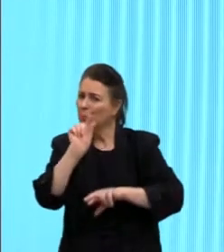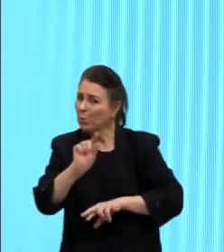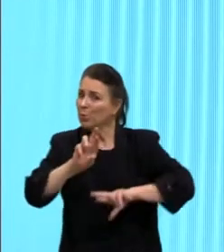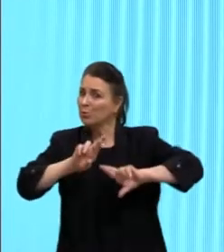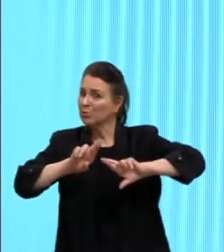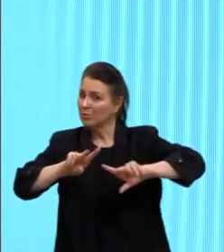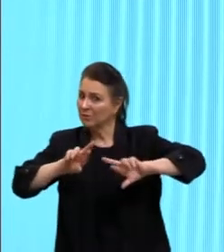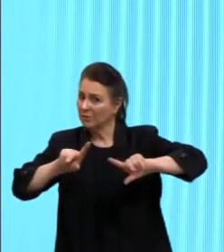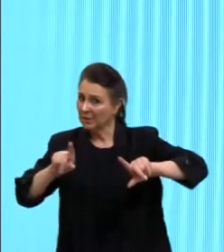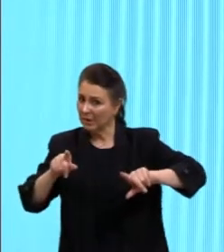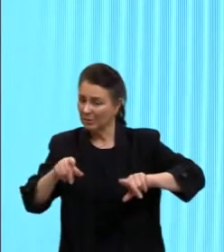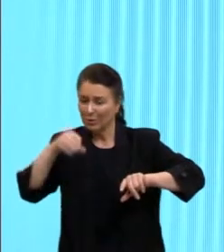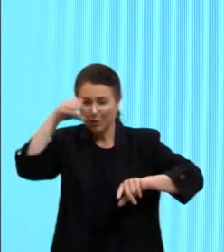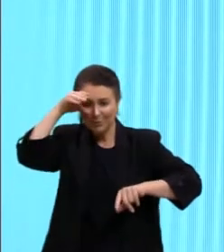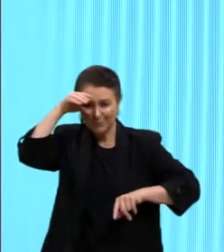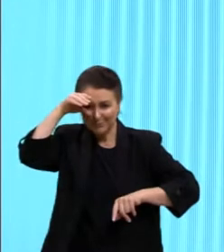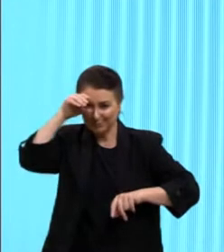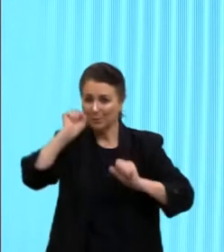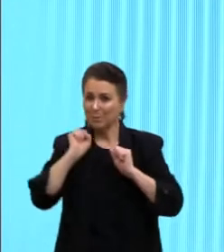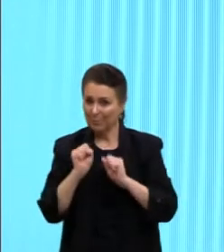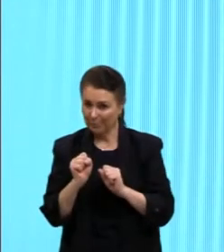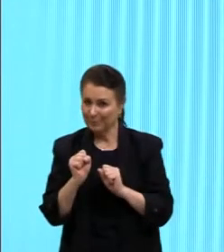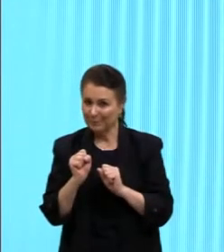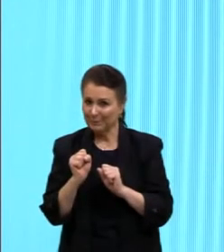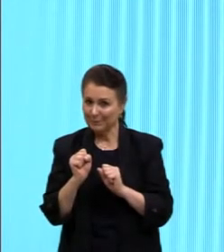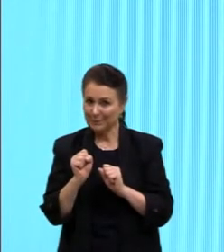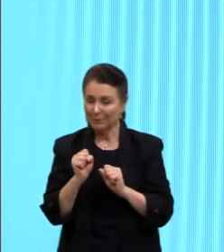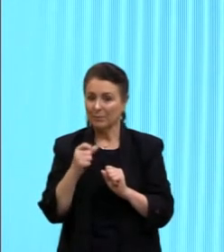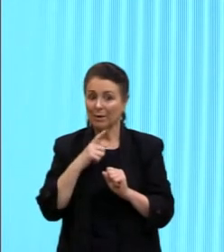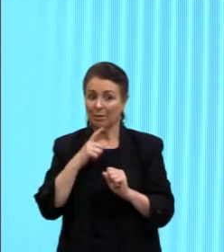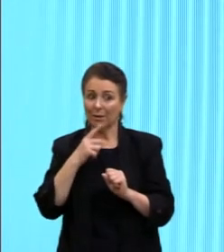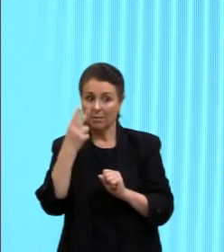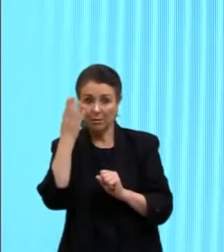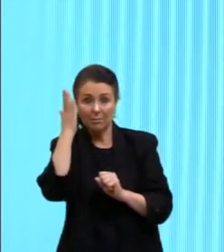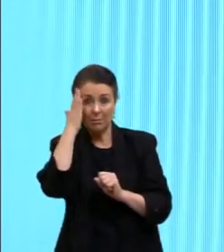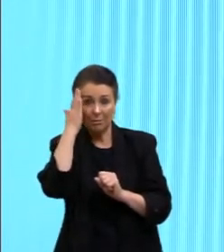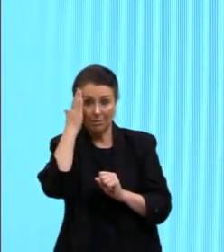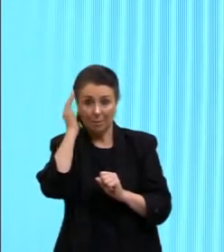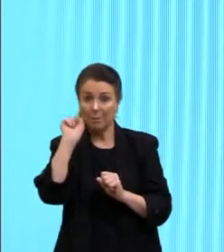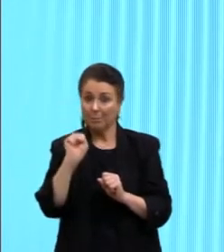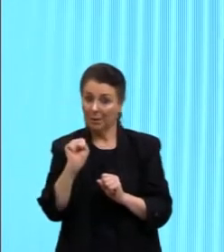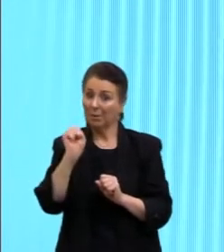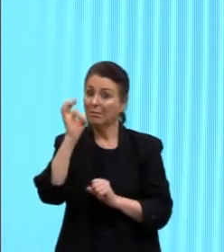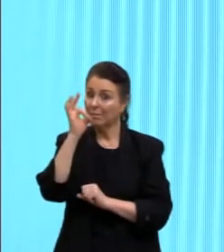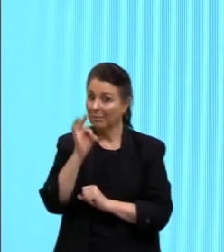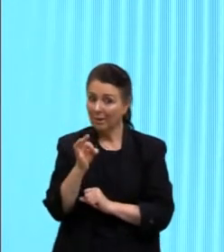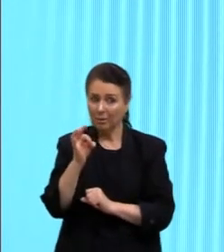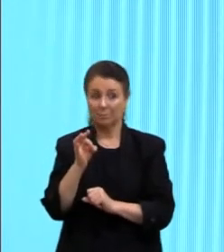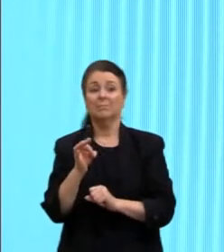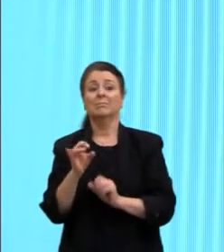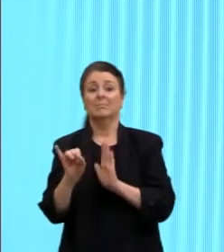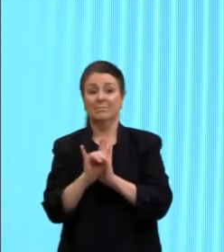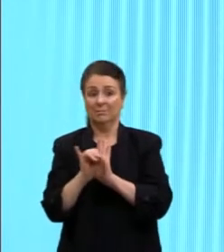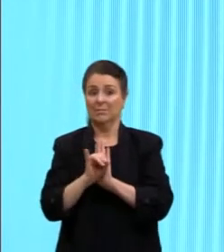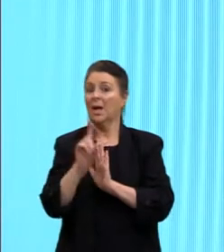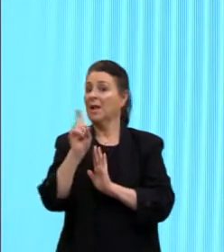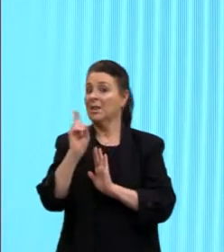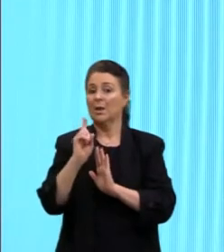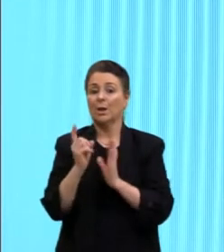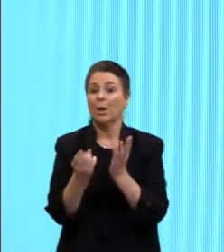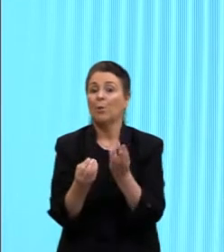formas de observação, claro, que vai ter o olho treinado, né, para identificar o que que uma